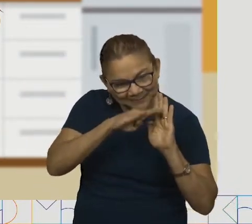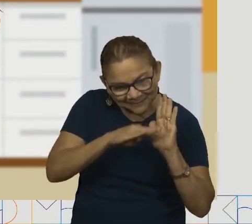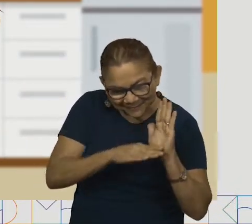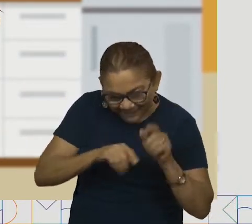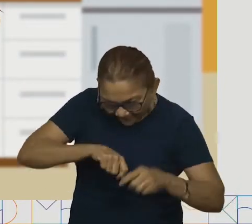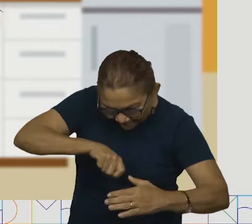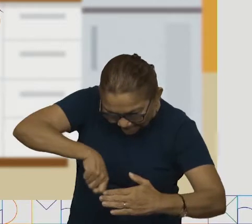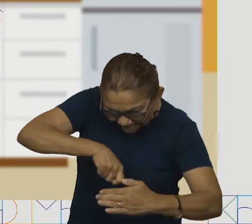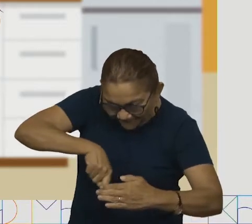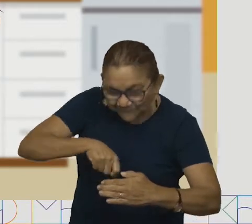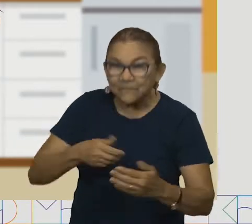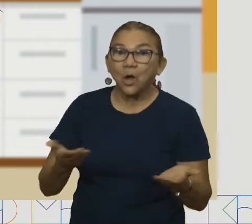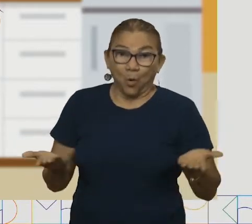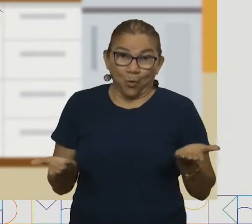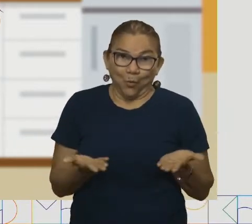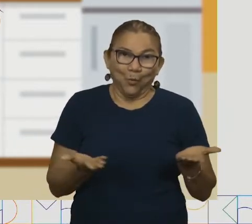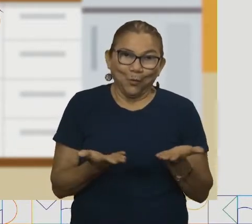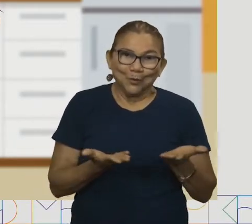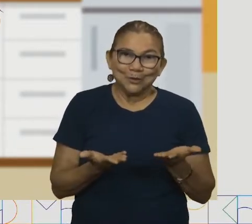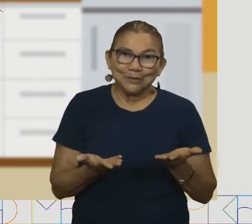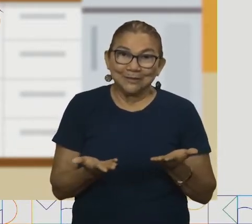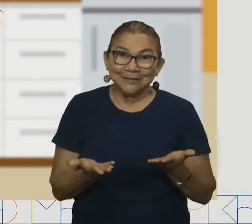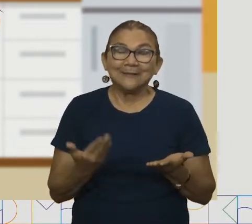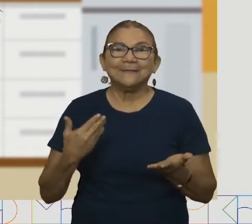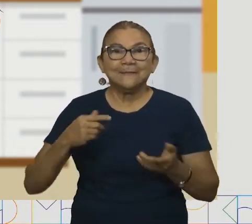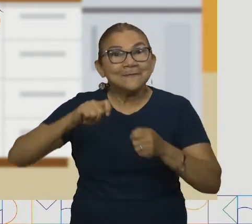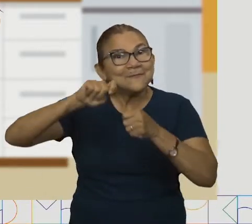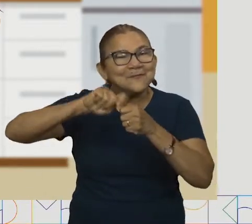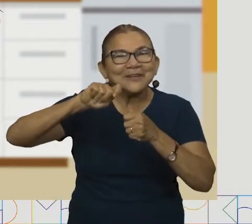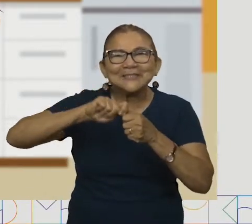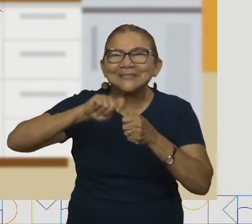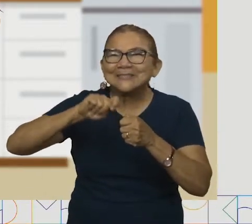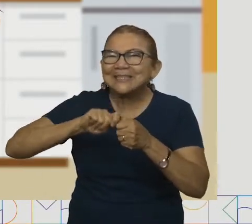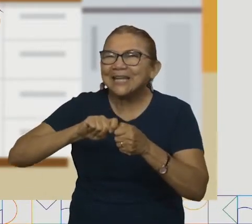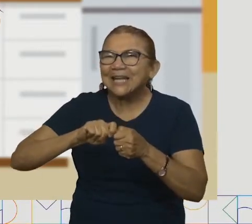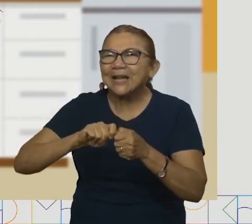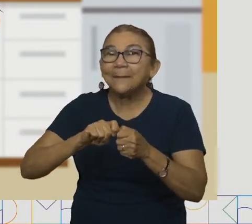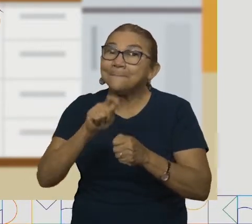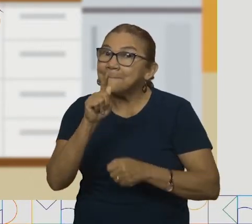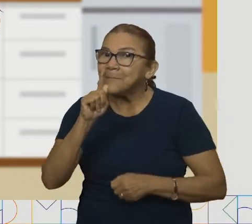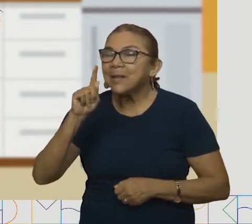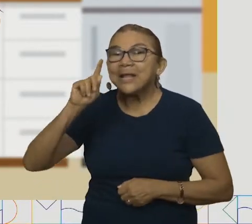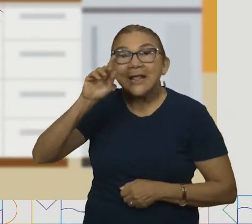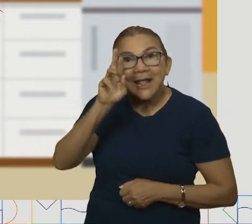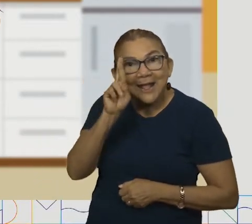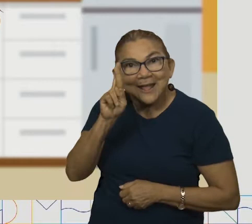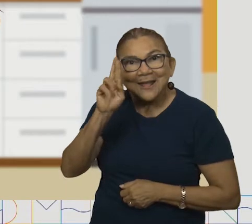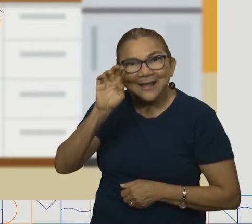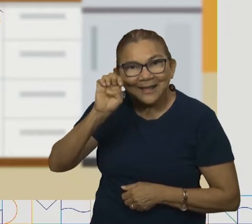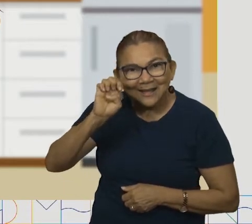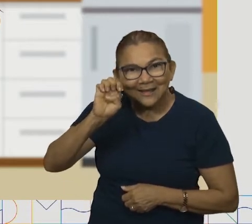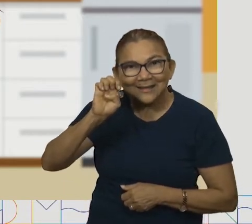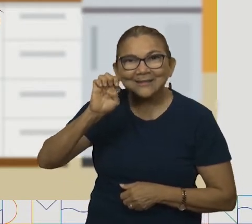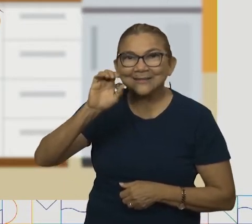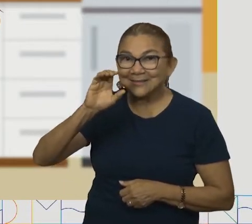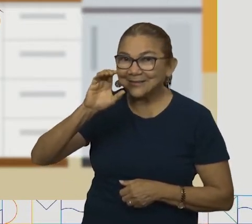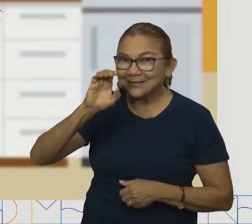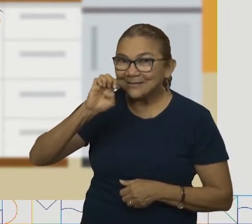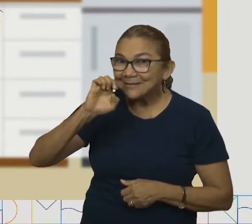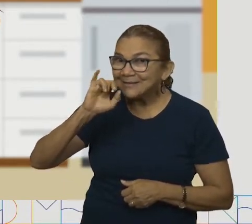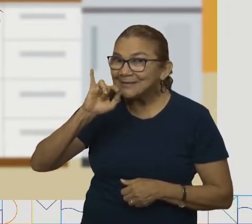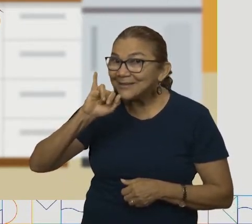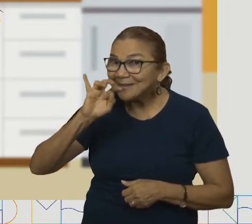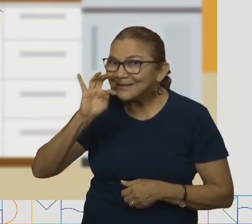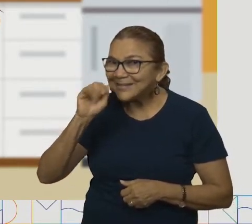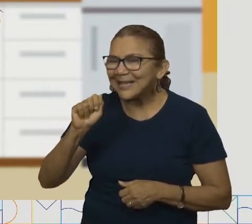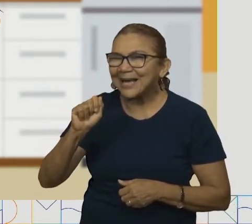hoje iremos fazer uma receita bem gostosa. Mas antes, vamos brincar